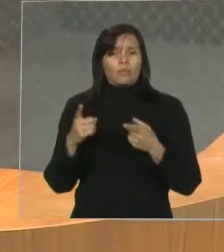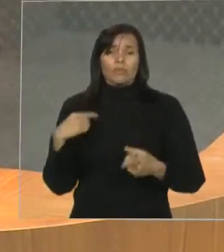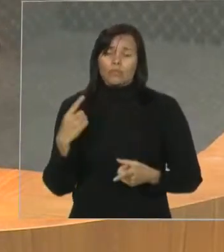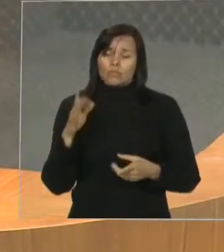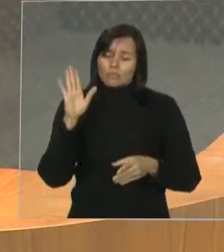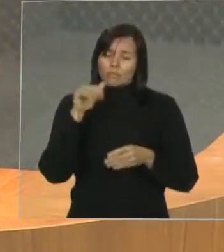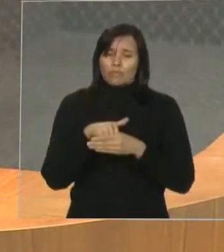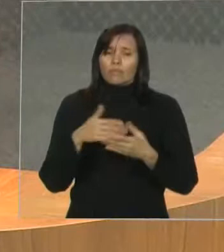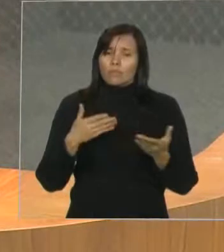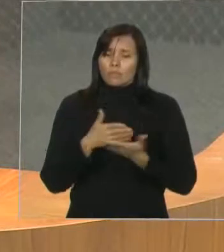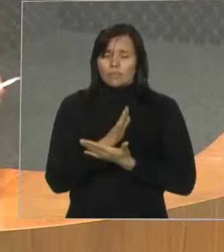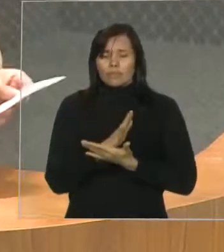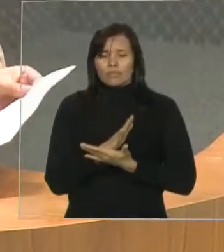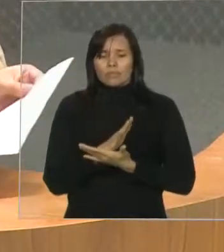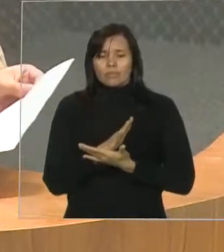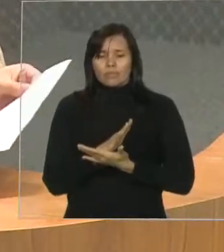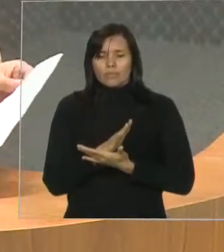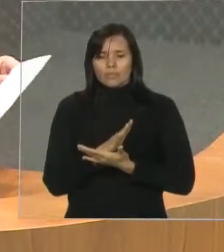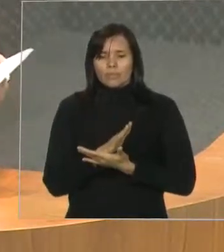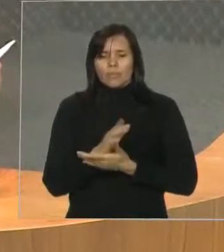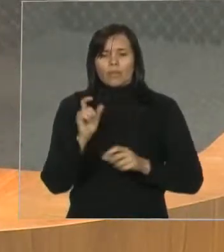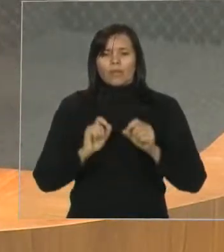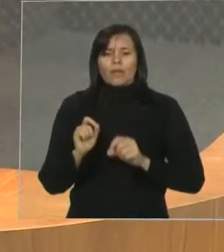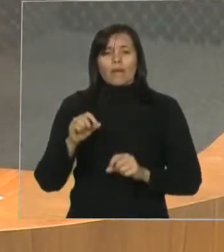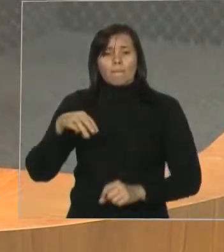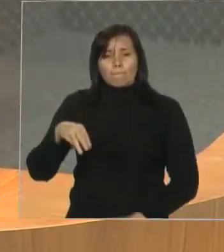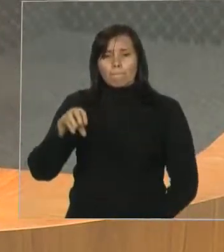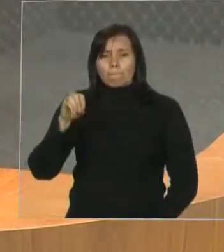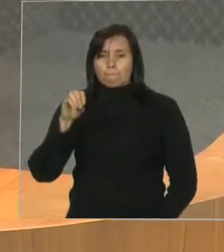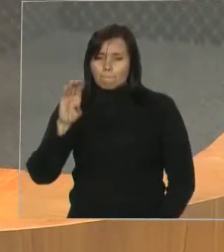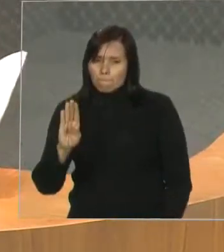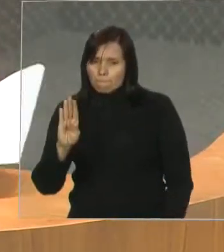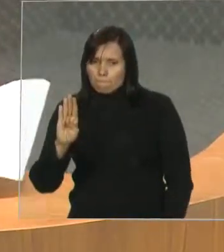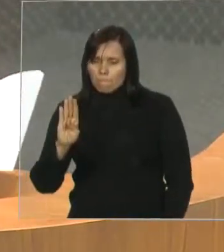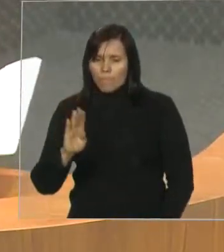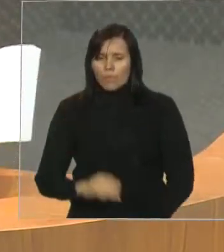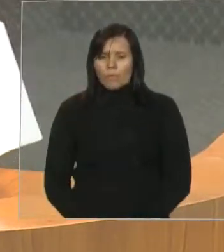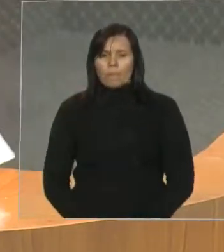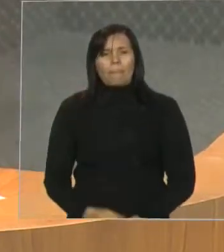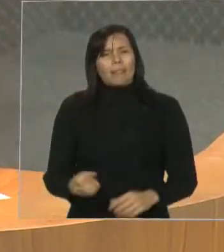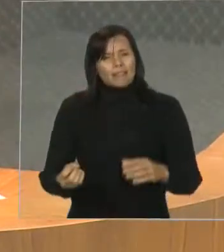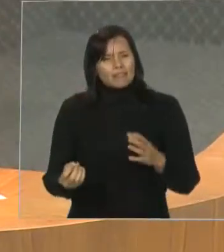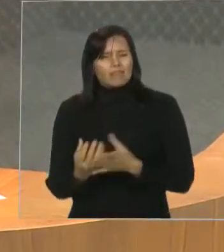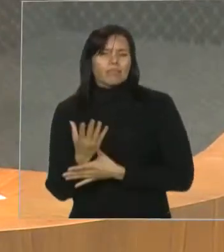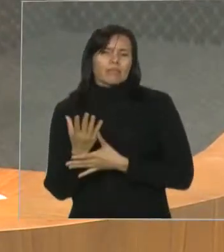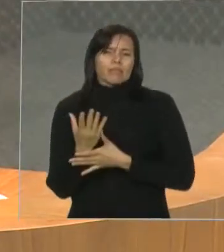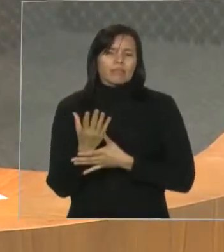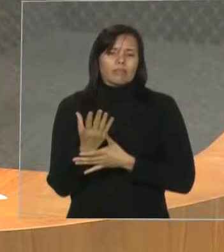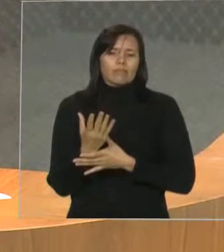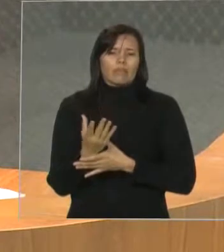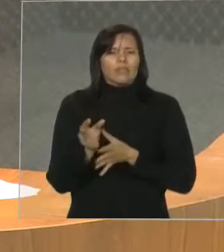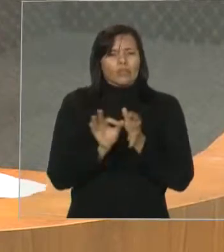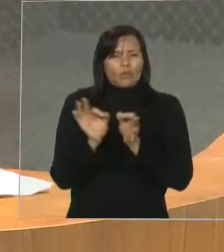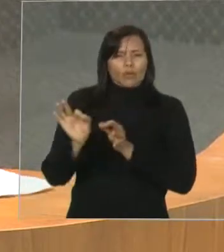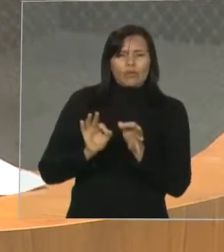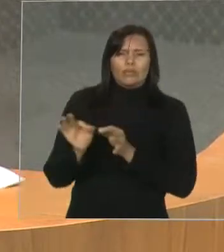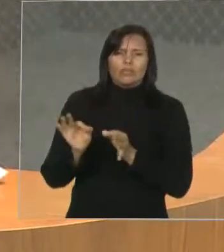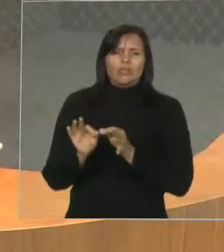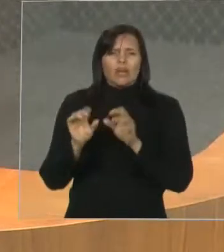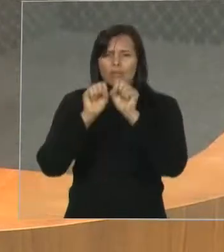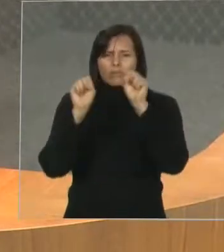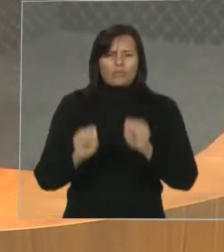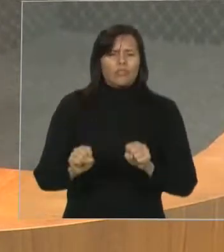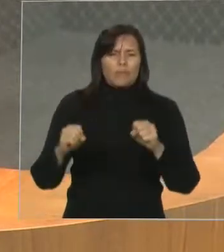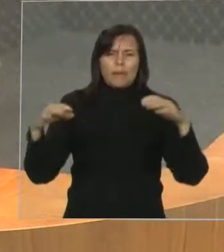oportunidade da Agência de Mobilidade Urbana, que é a MOB, legislar, organizar um sistema de transporte. E eu quero chamar a